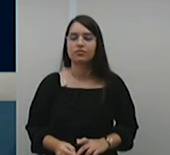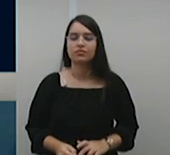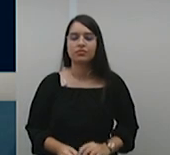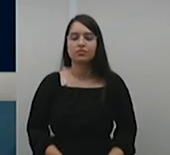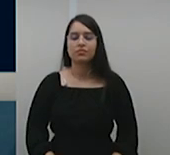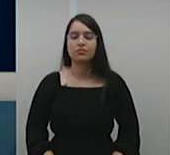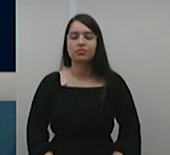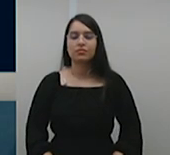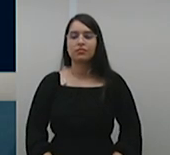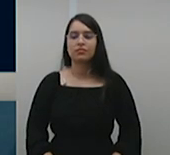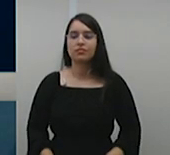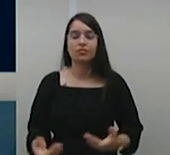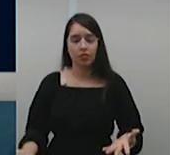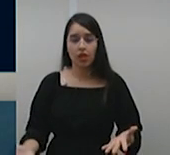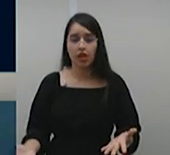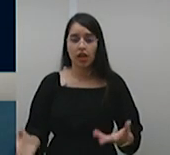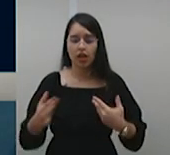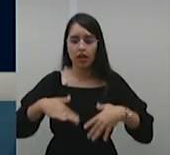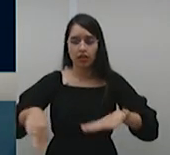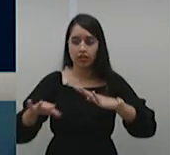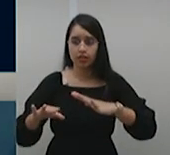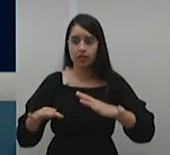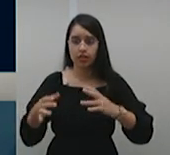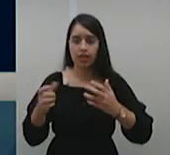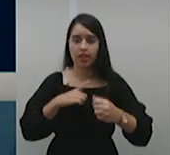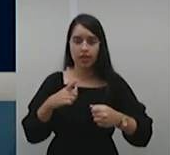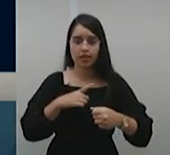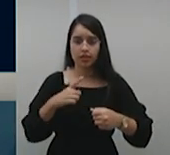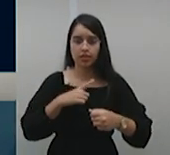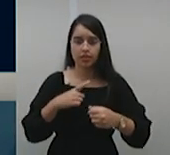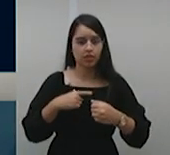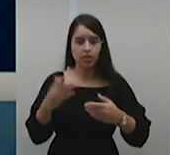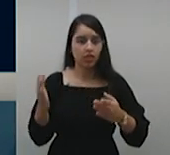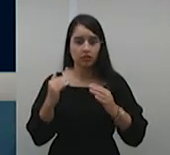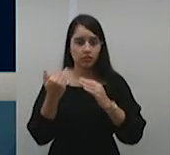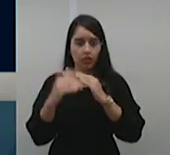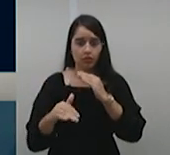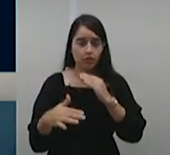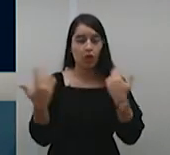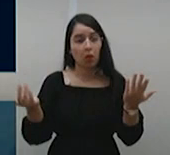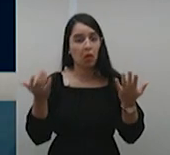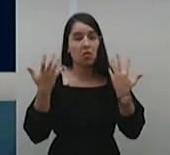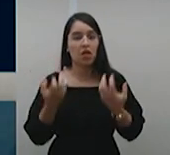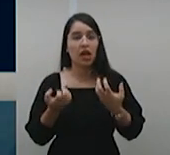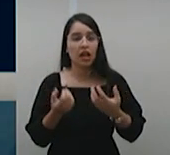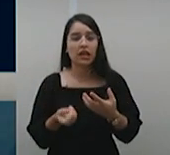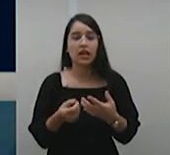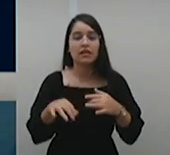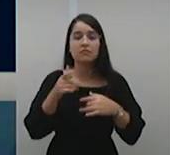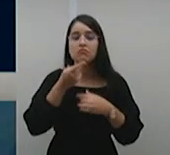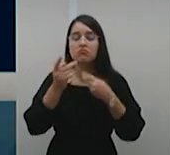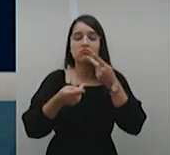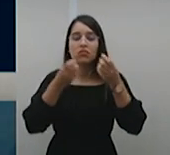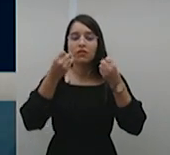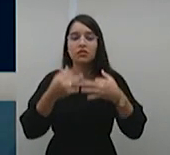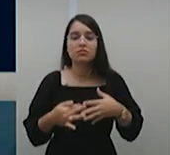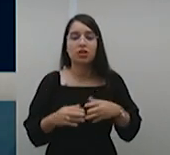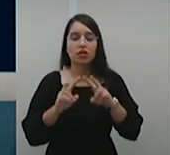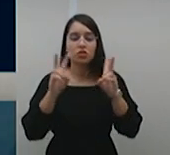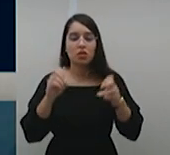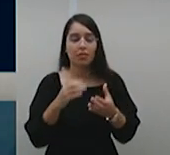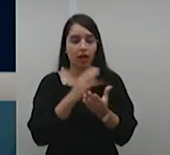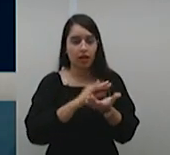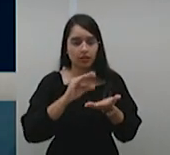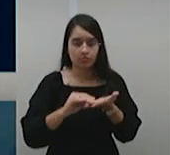Alguém tem alguma objeção ou observação quanto à ata? Então, eu